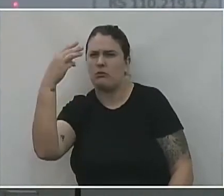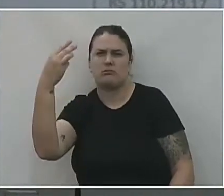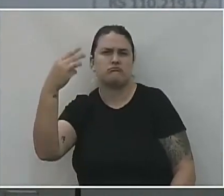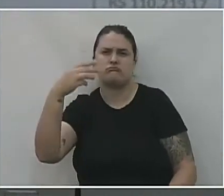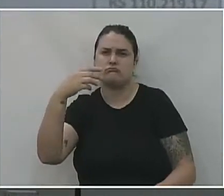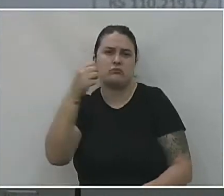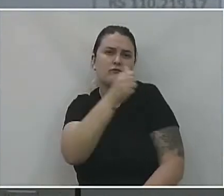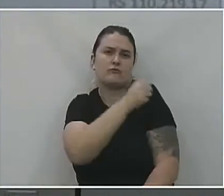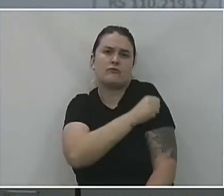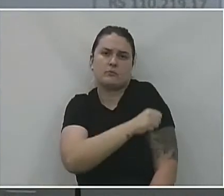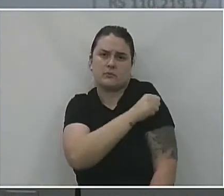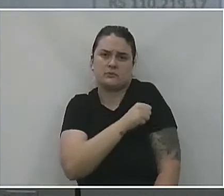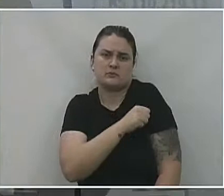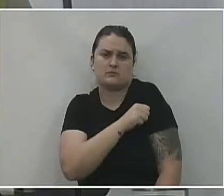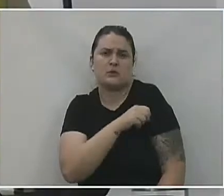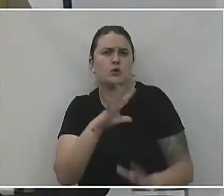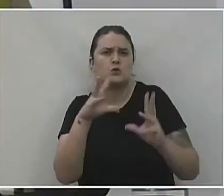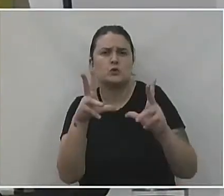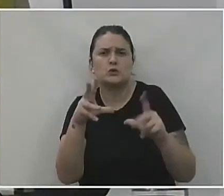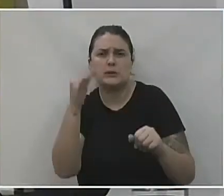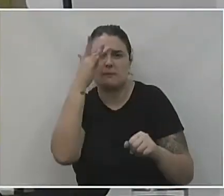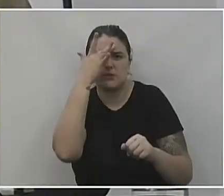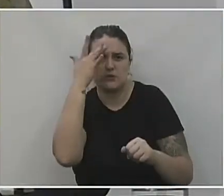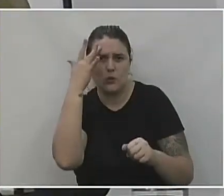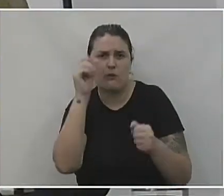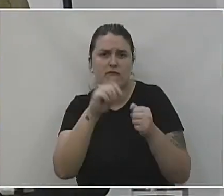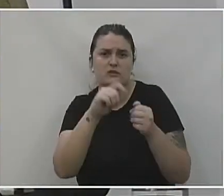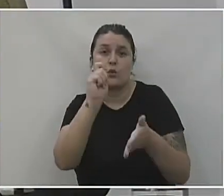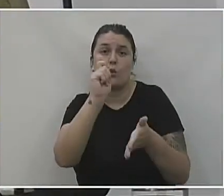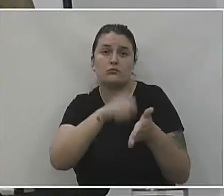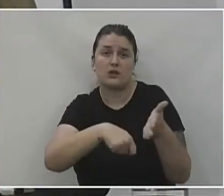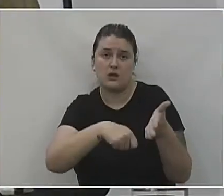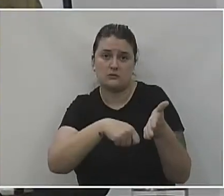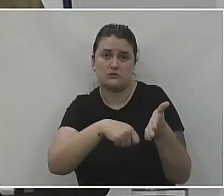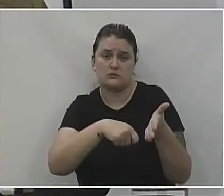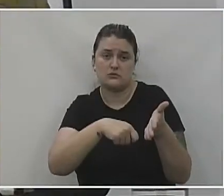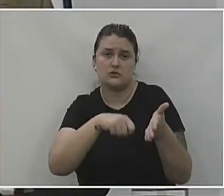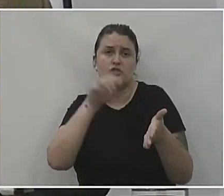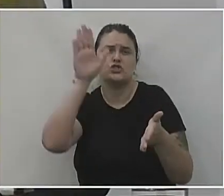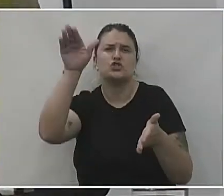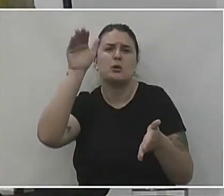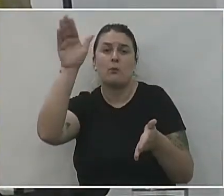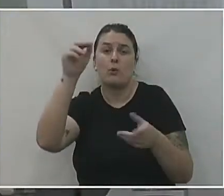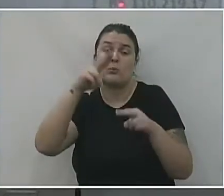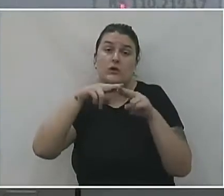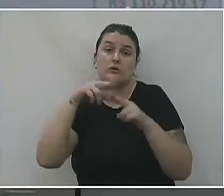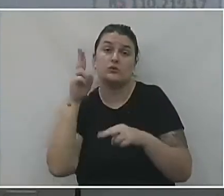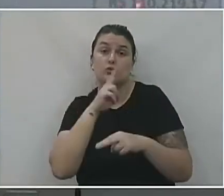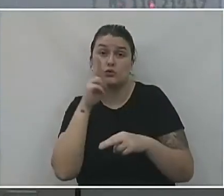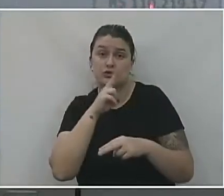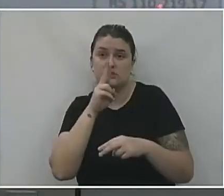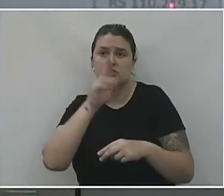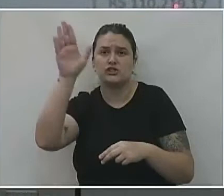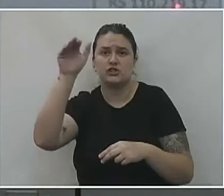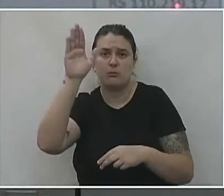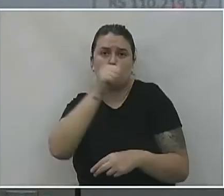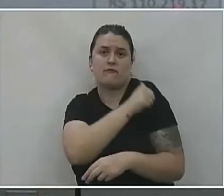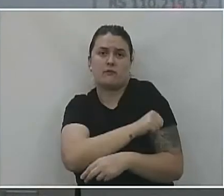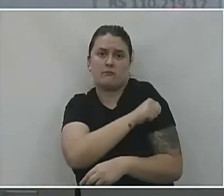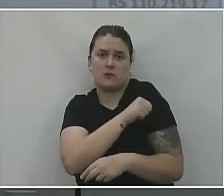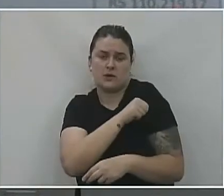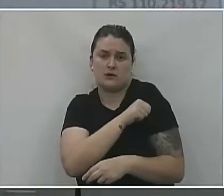de informagem. São todas as pessoas que foram contratadas através dos chamamentos emergenciais. Foi R$ 110